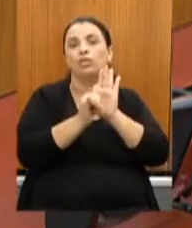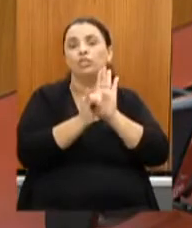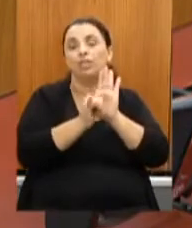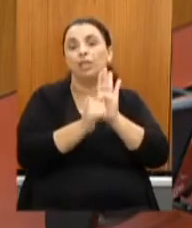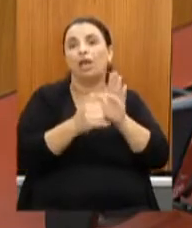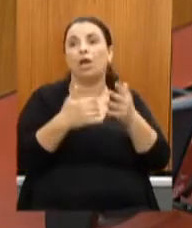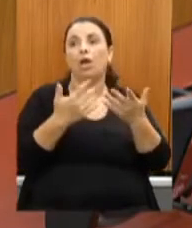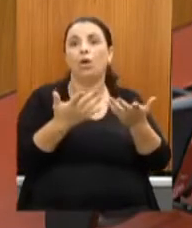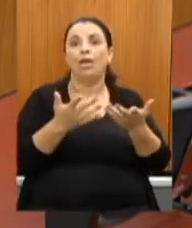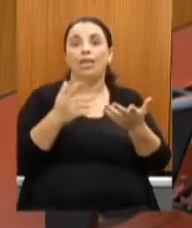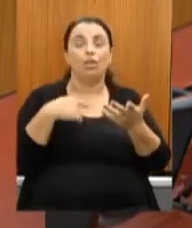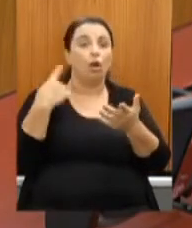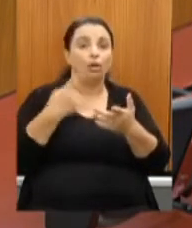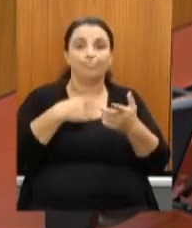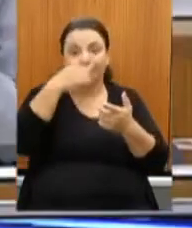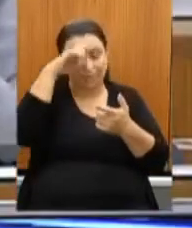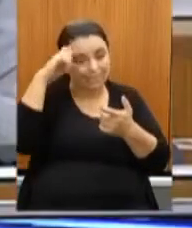a Deus,